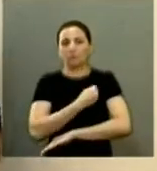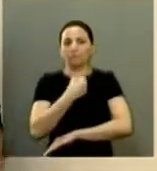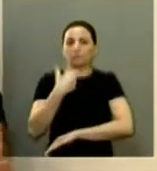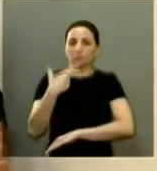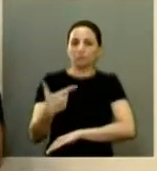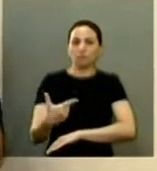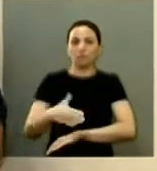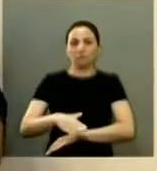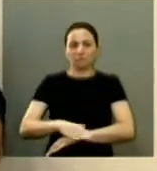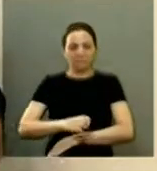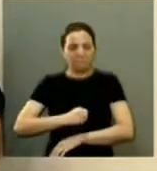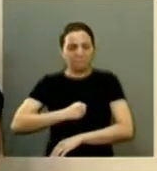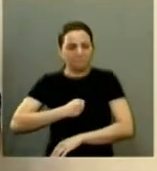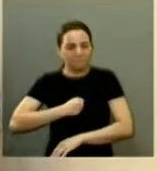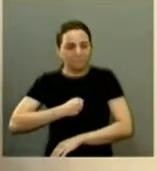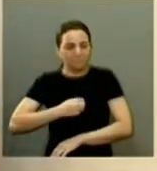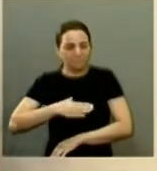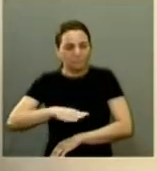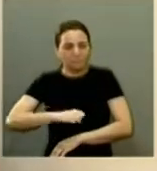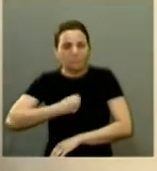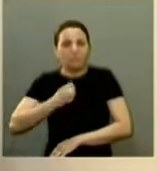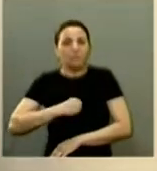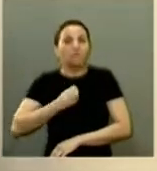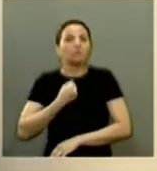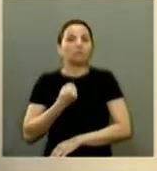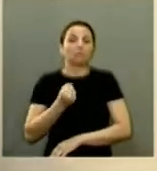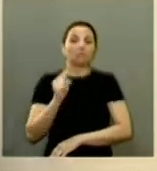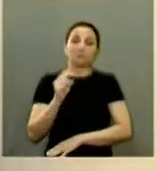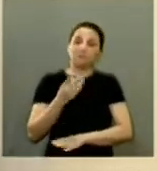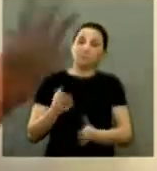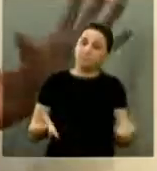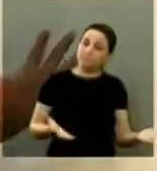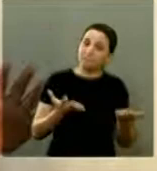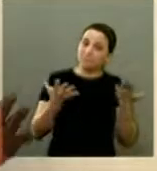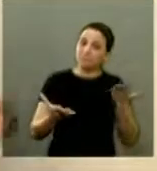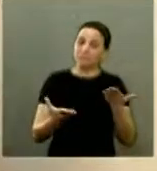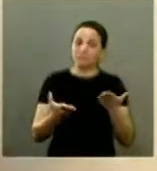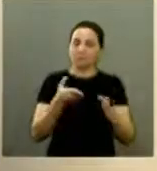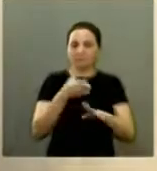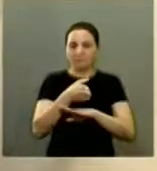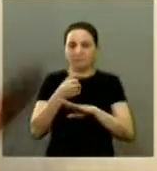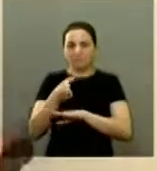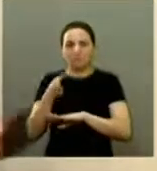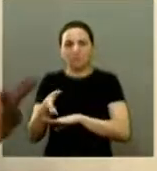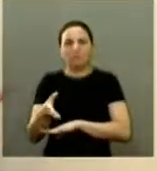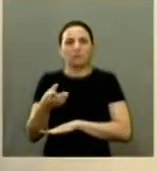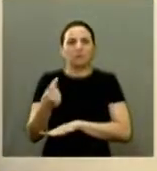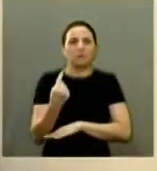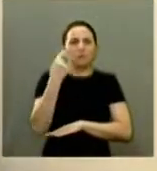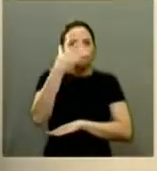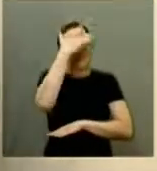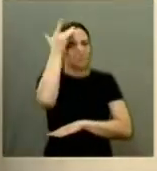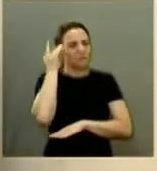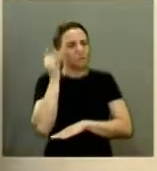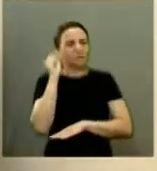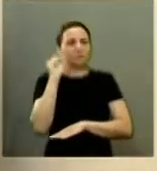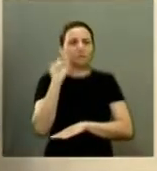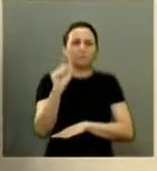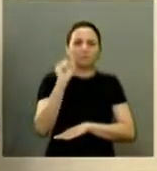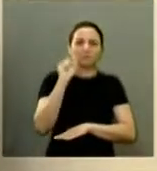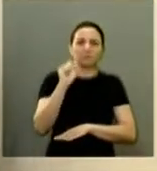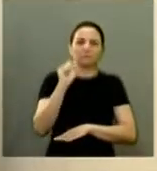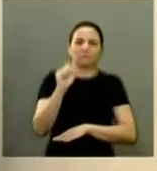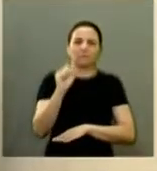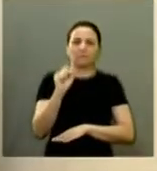corajosas que tem que enaltecer mesmo e aí a gente passa em vários pontos hoje não tem uma pessoa que passa